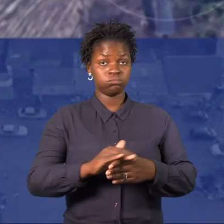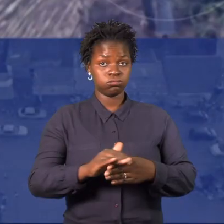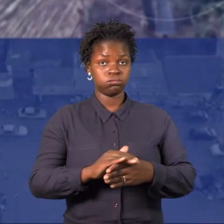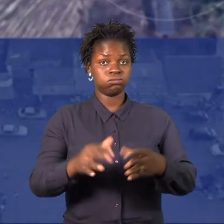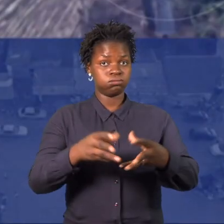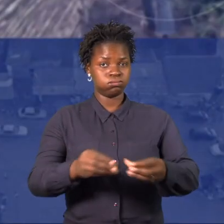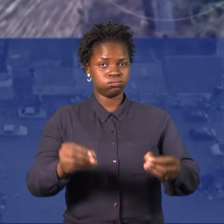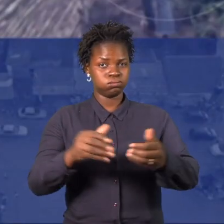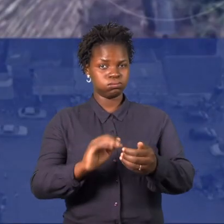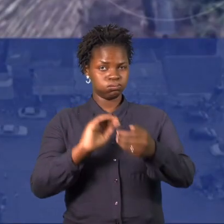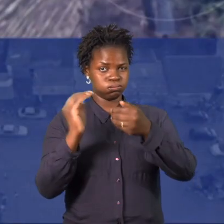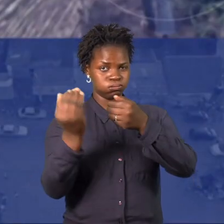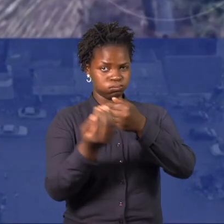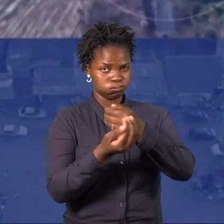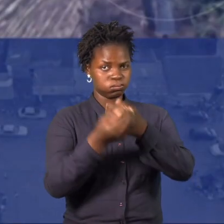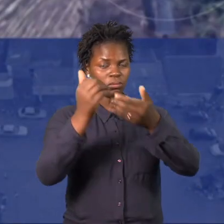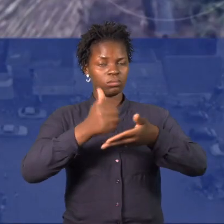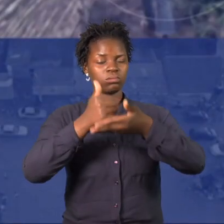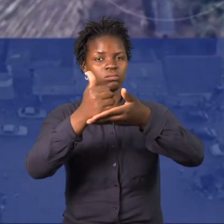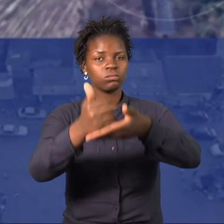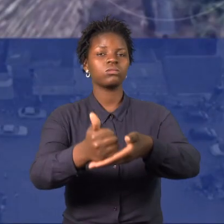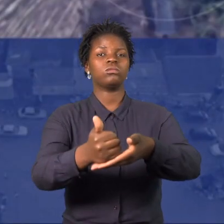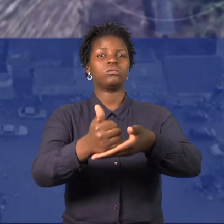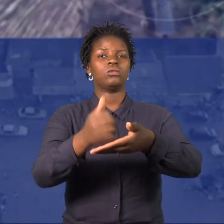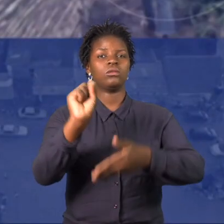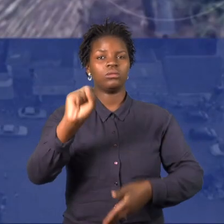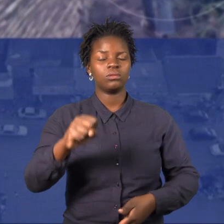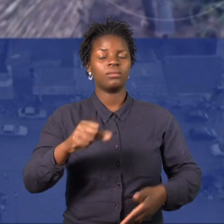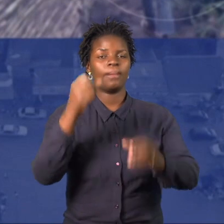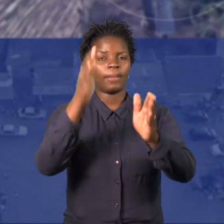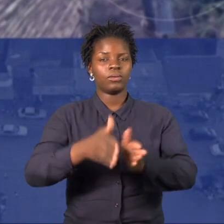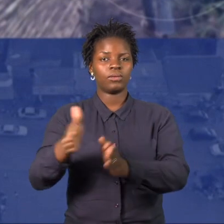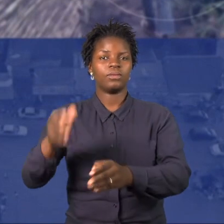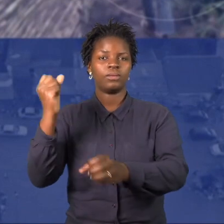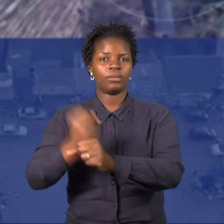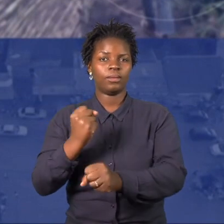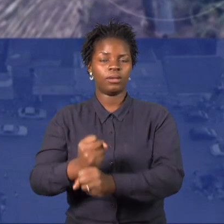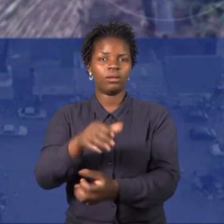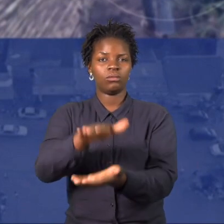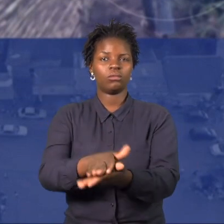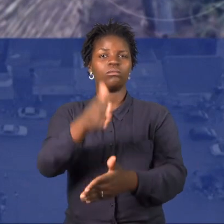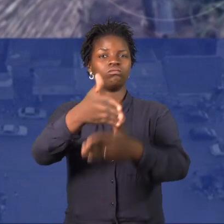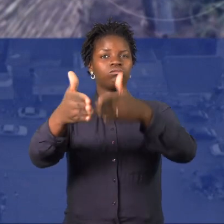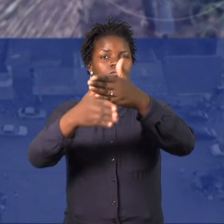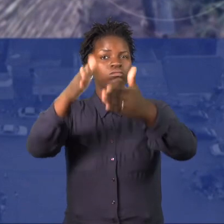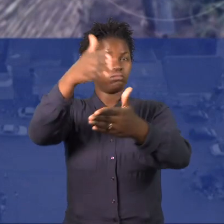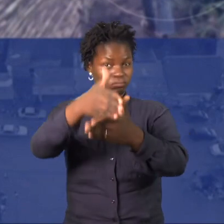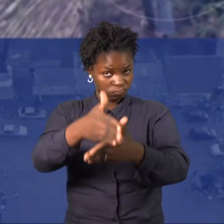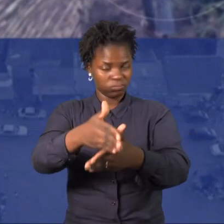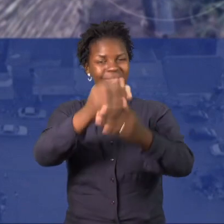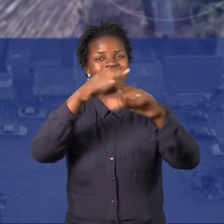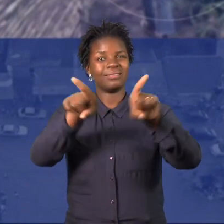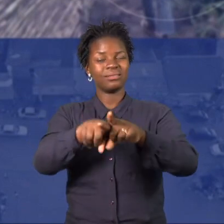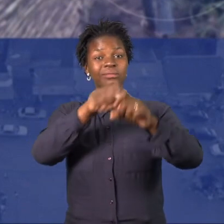O uso de equipamentos garante a proteção da integridade física e mental de trabalhadores em obras de